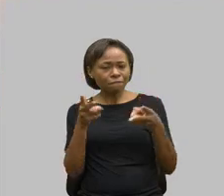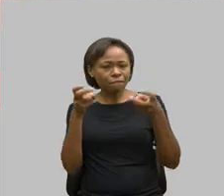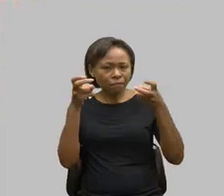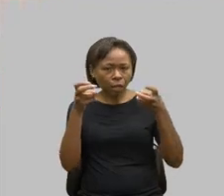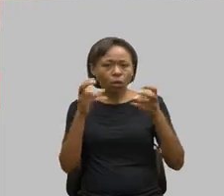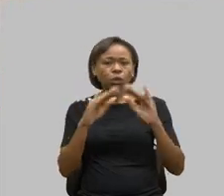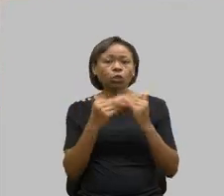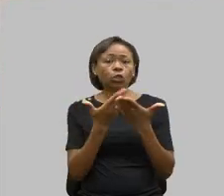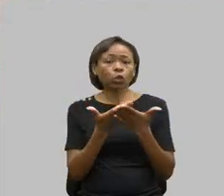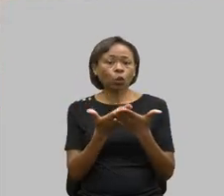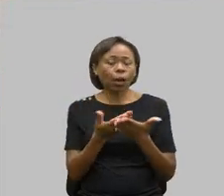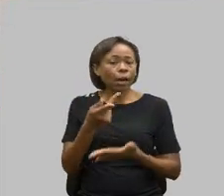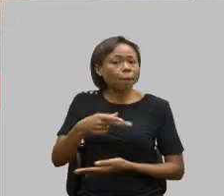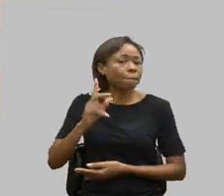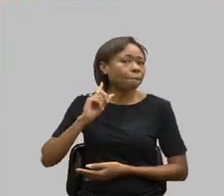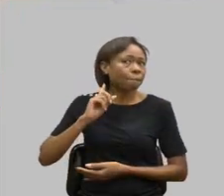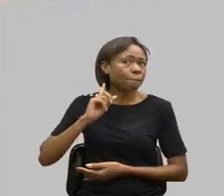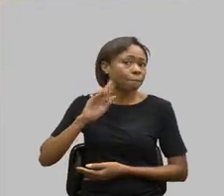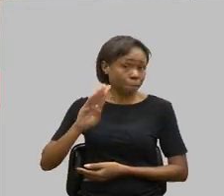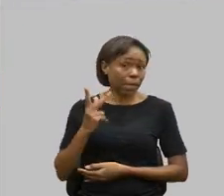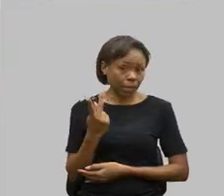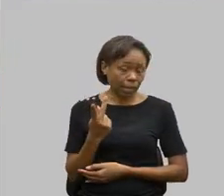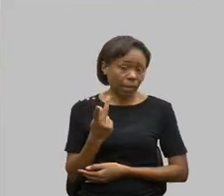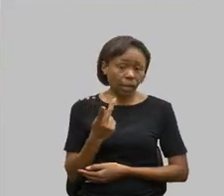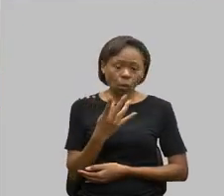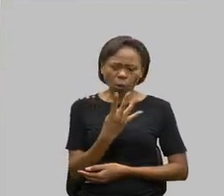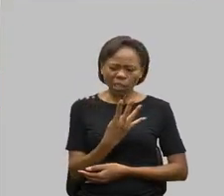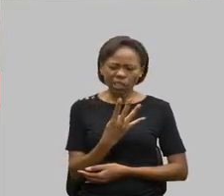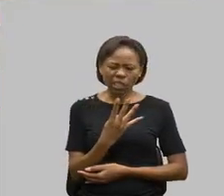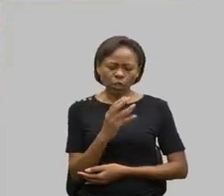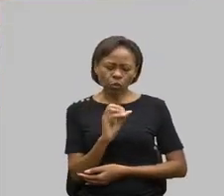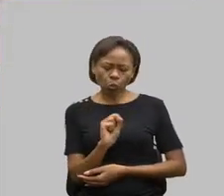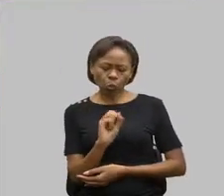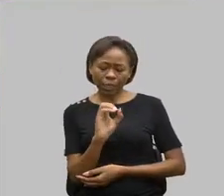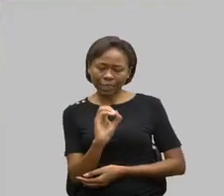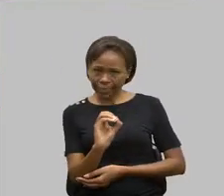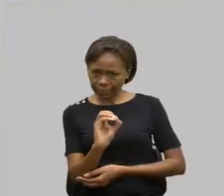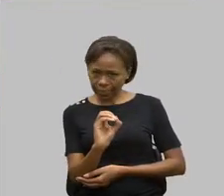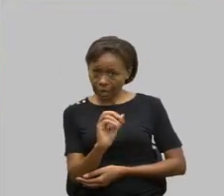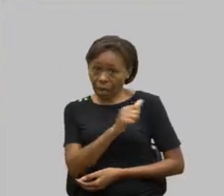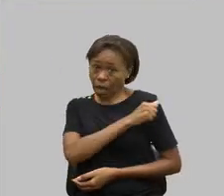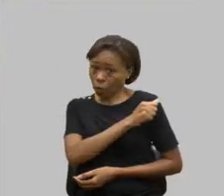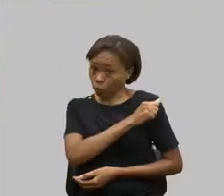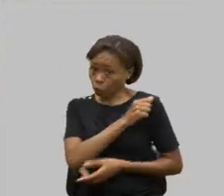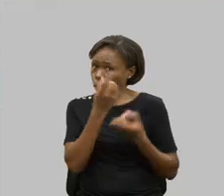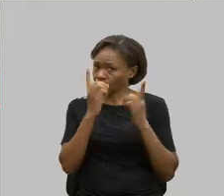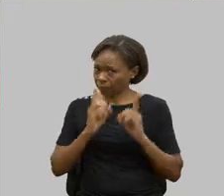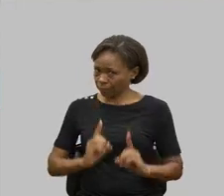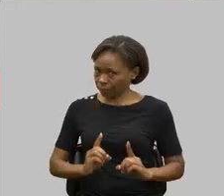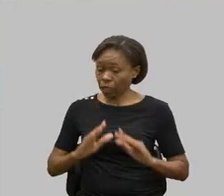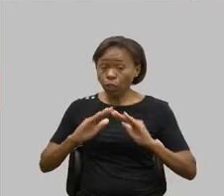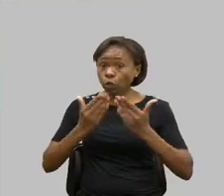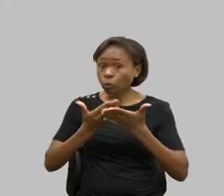480 alunos com deficiência inscrita, uma escola especial. E aí, naquele momento, gente,